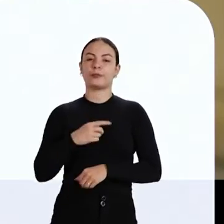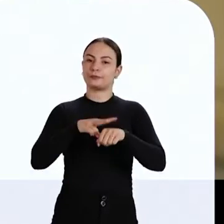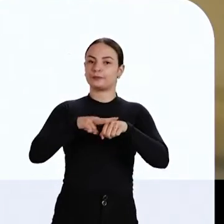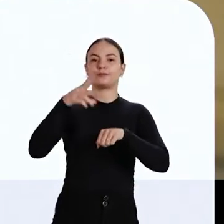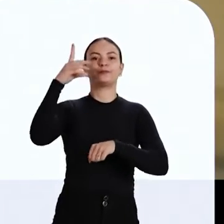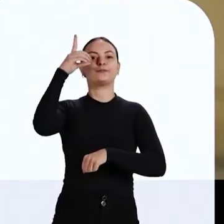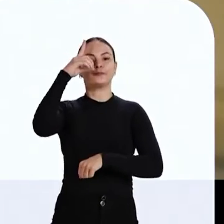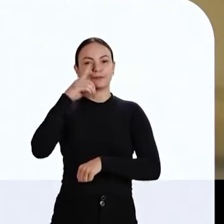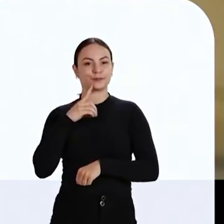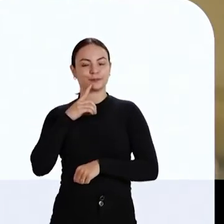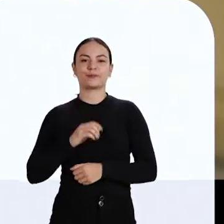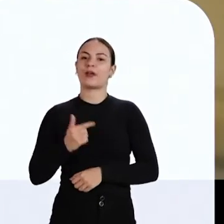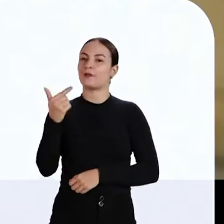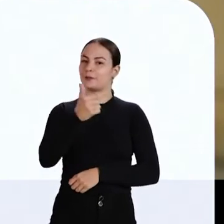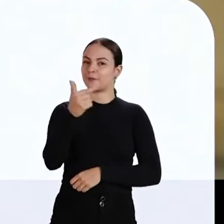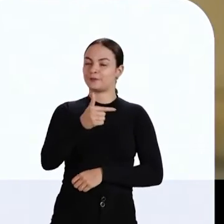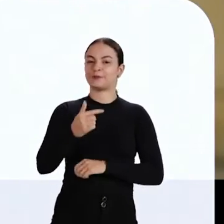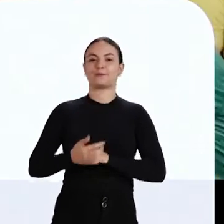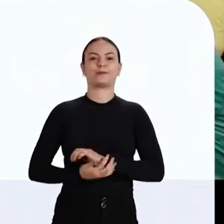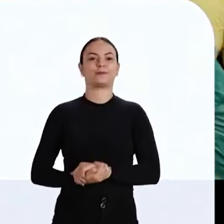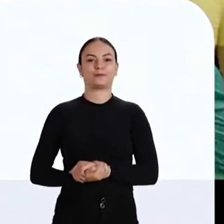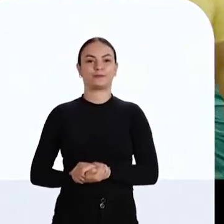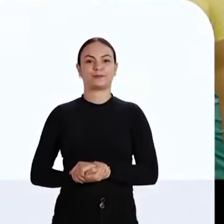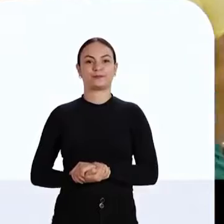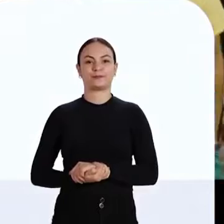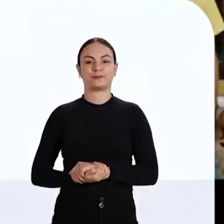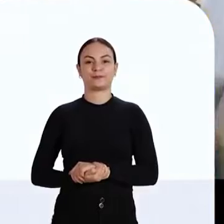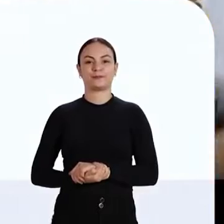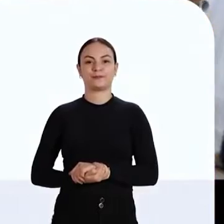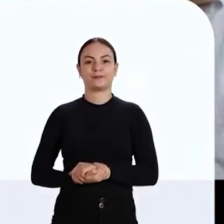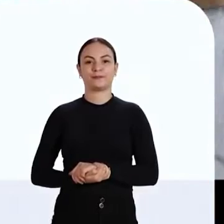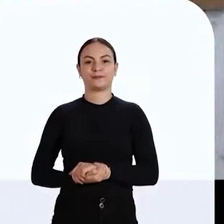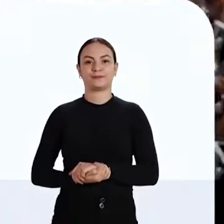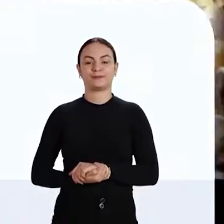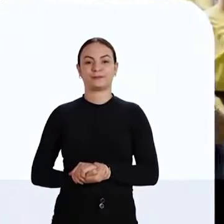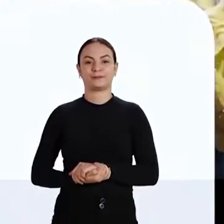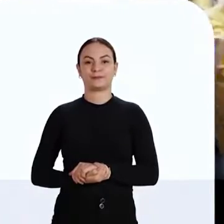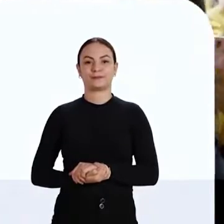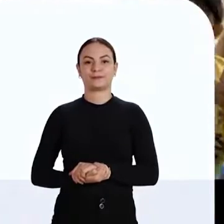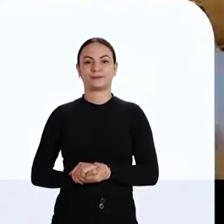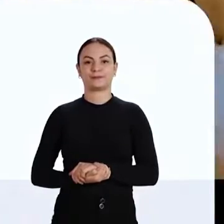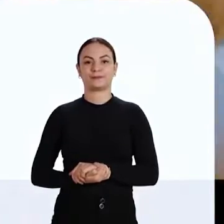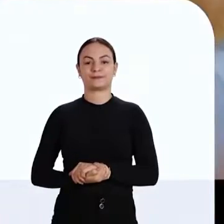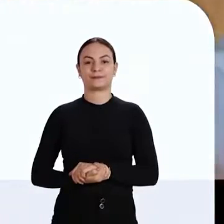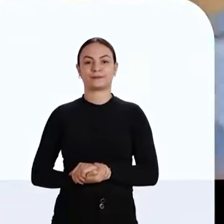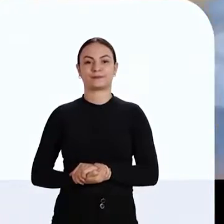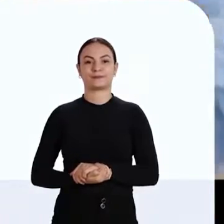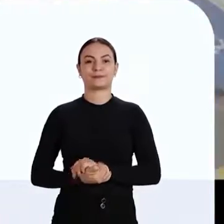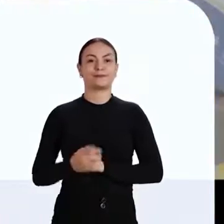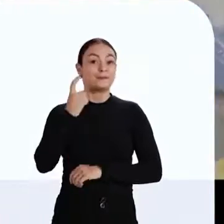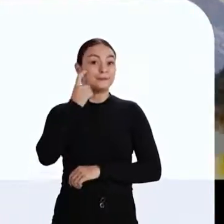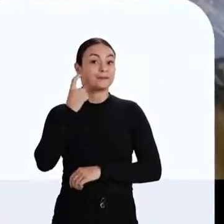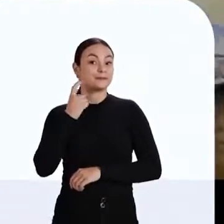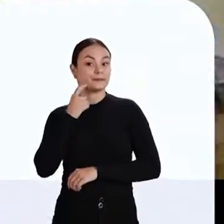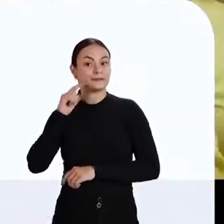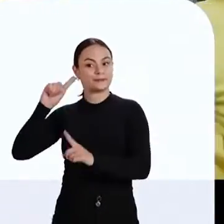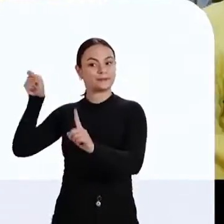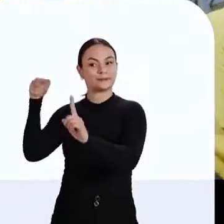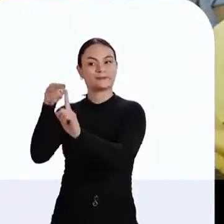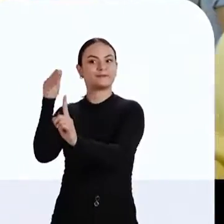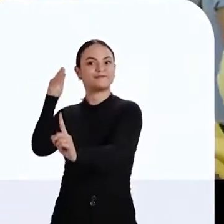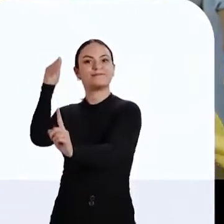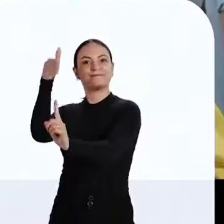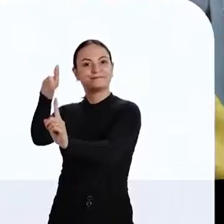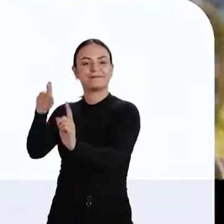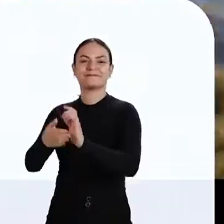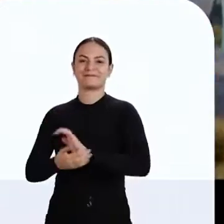todos verde e amarelo. Somos 22. Governador da gente, com Marcos Rogério. Nós